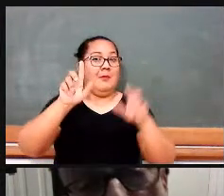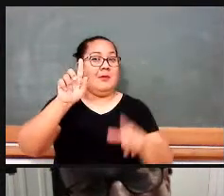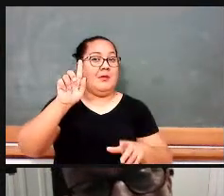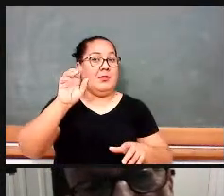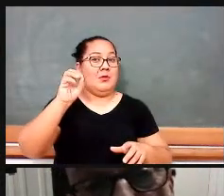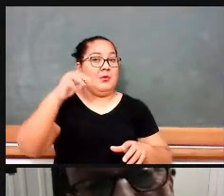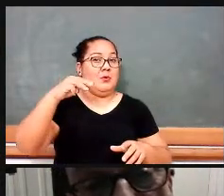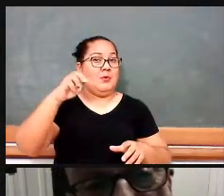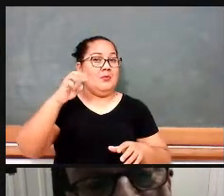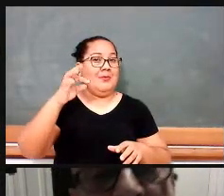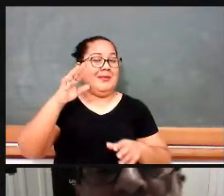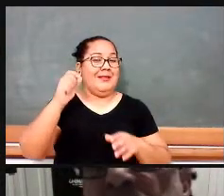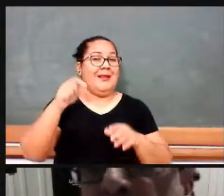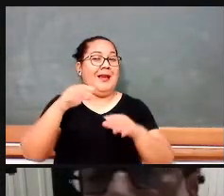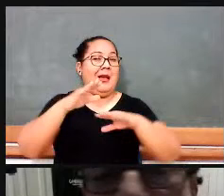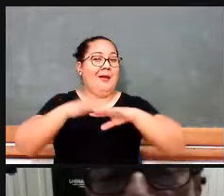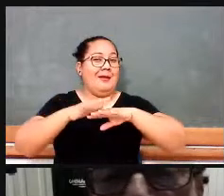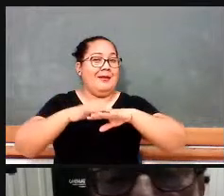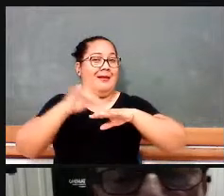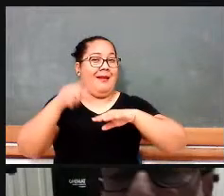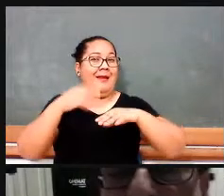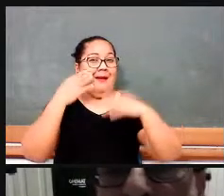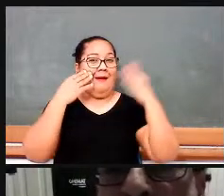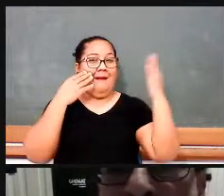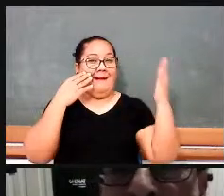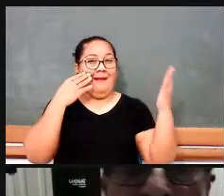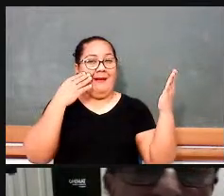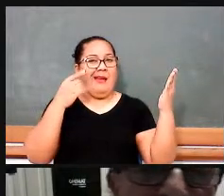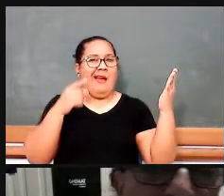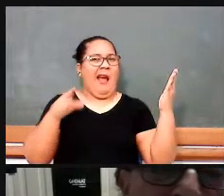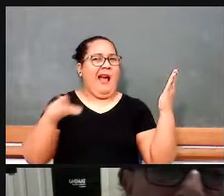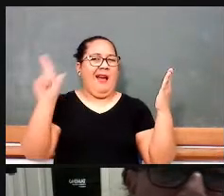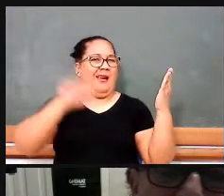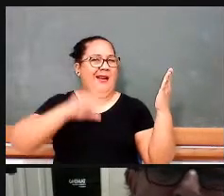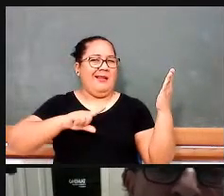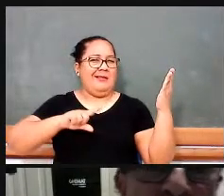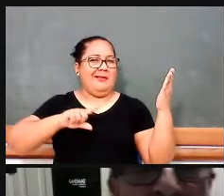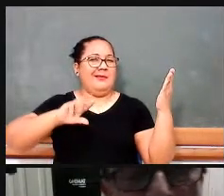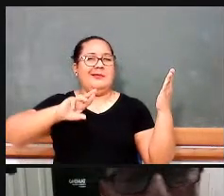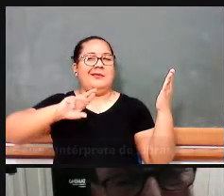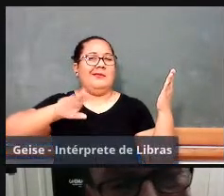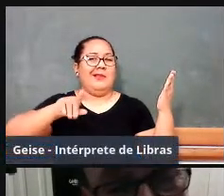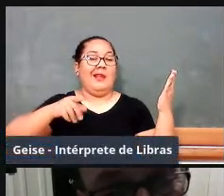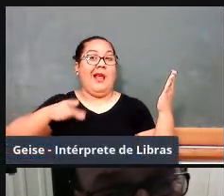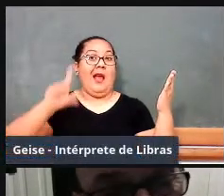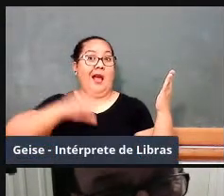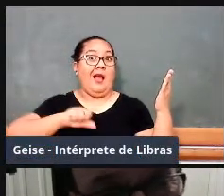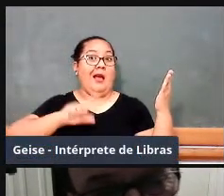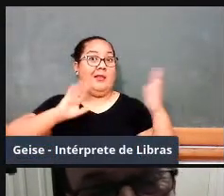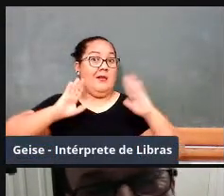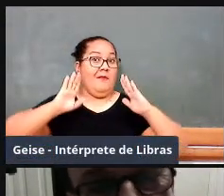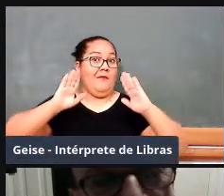livros de caráter militar, de uso militar, não, agora é pensando na geometria,